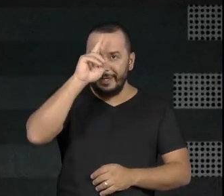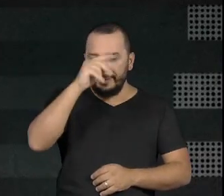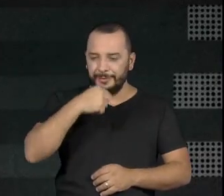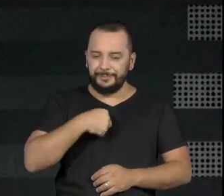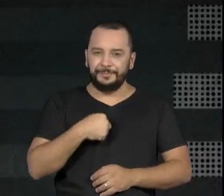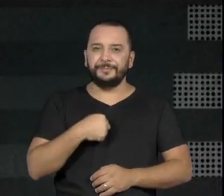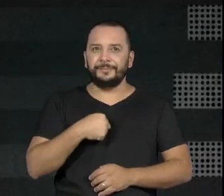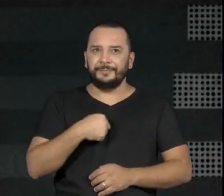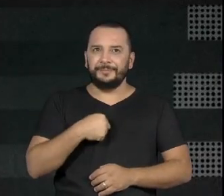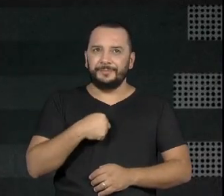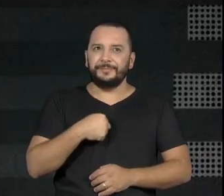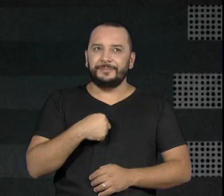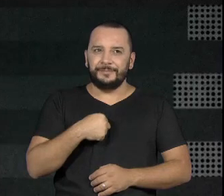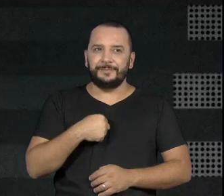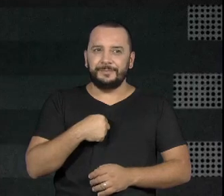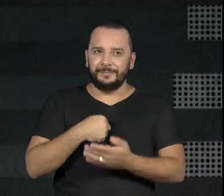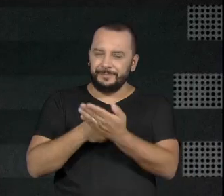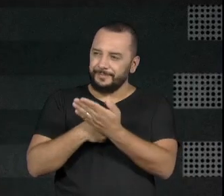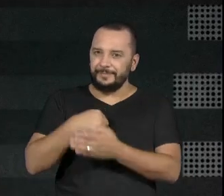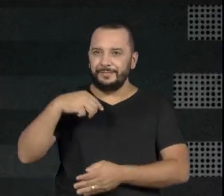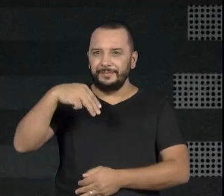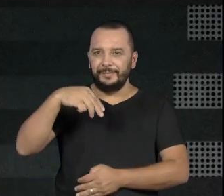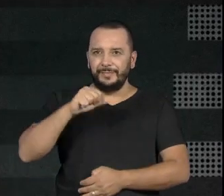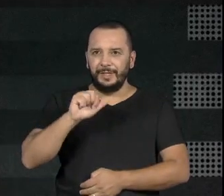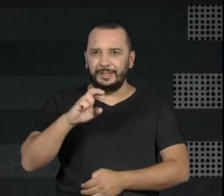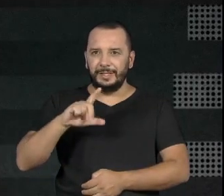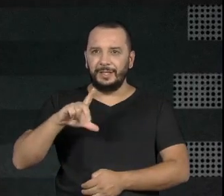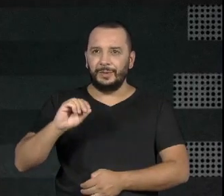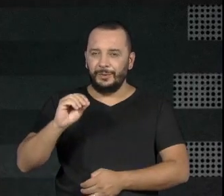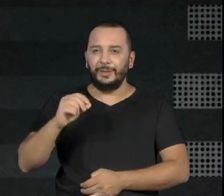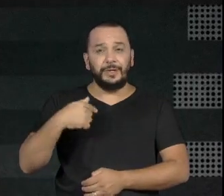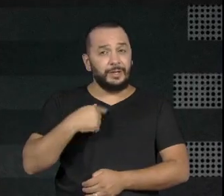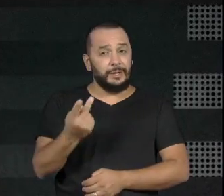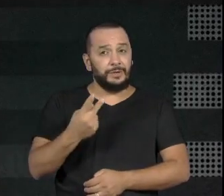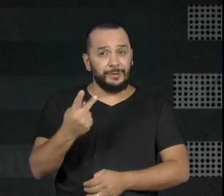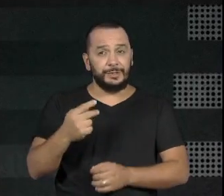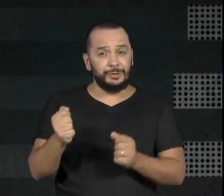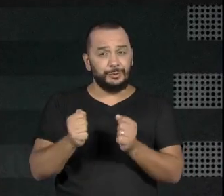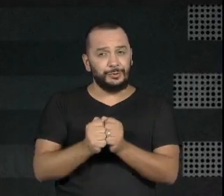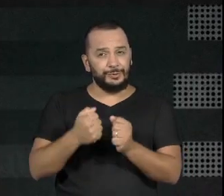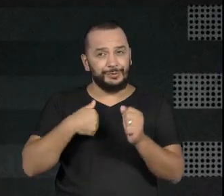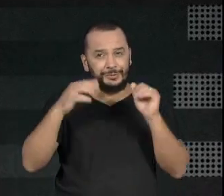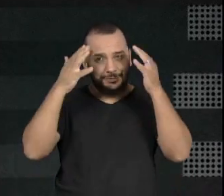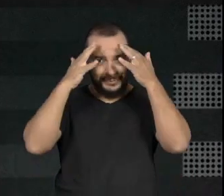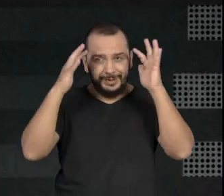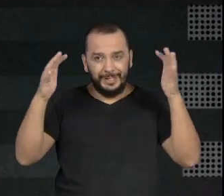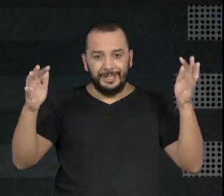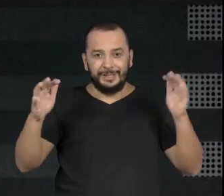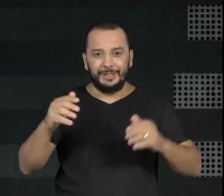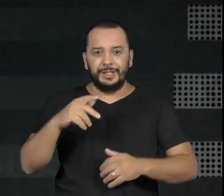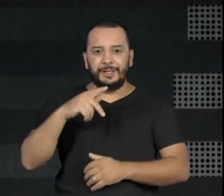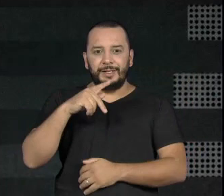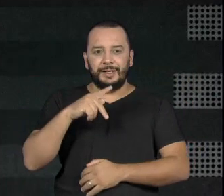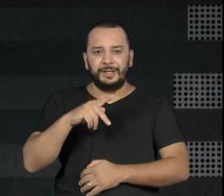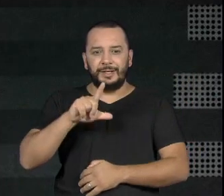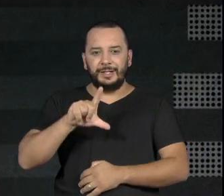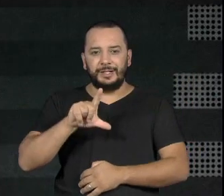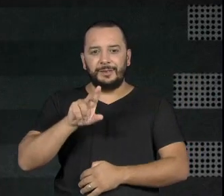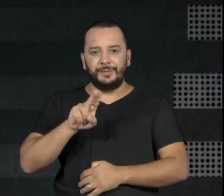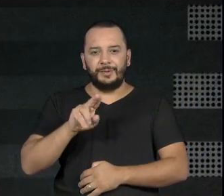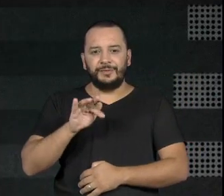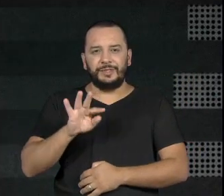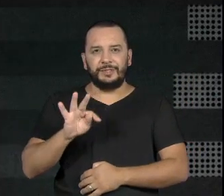Marcelo Quinto. Lembra? Nós fizemos o Pluft e Fantasminha juntos. Lembra da nossa turma? Marcelo